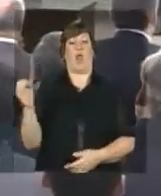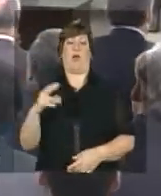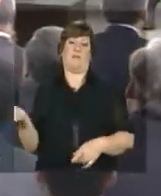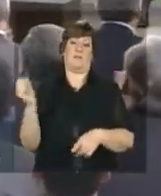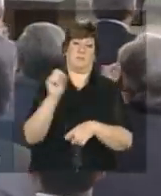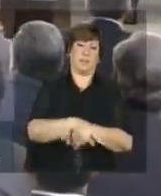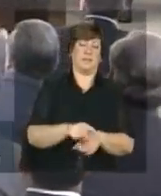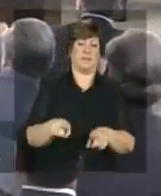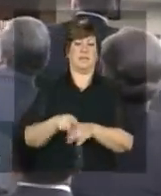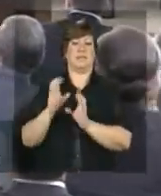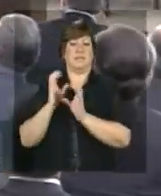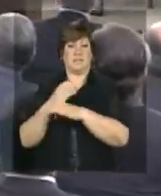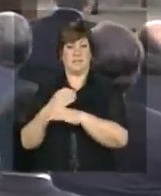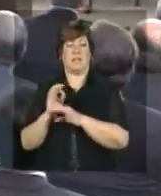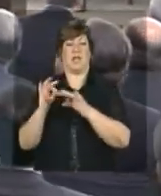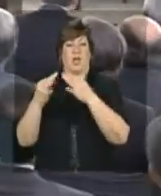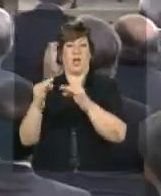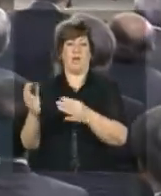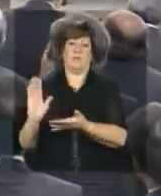mais uma vez.